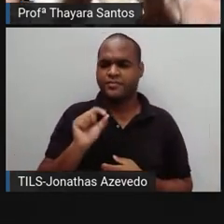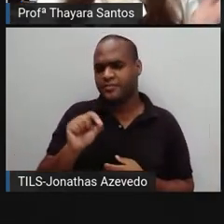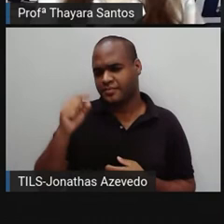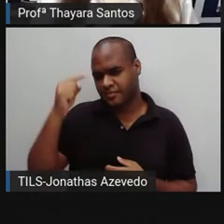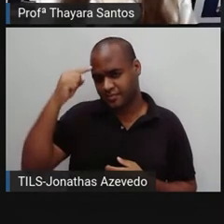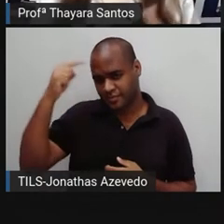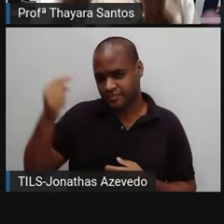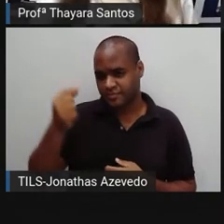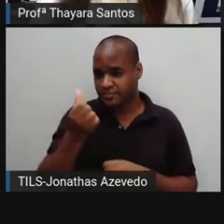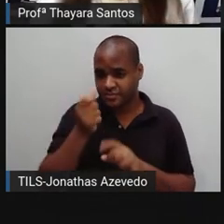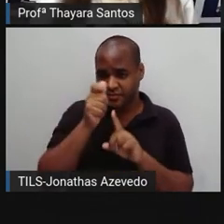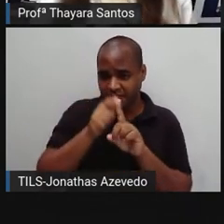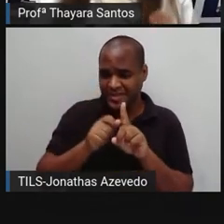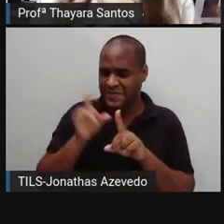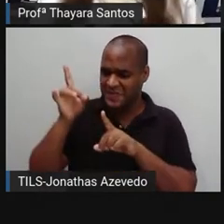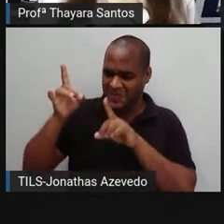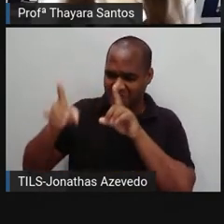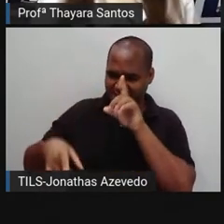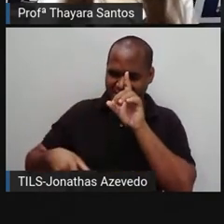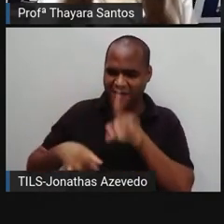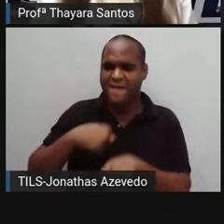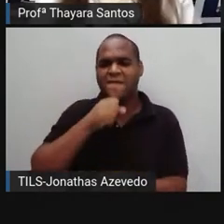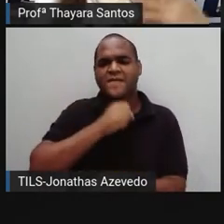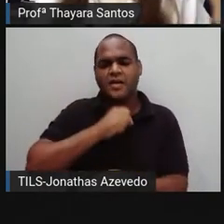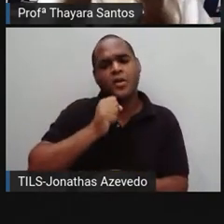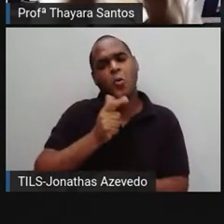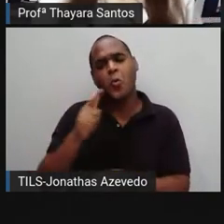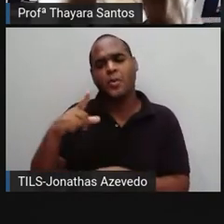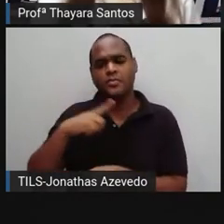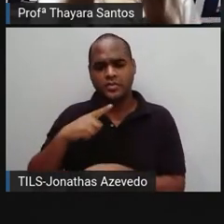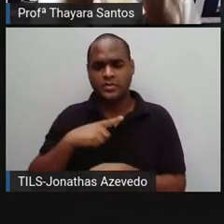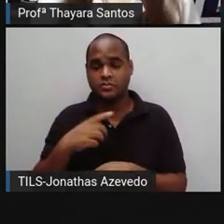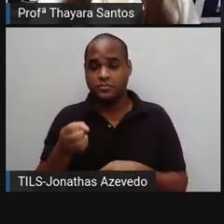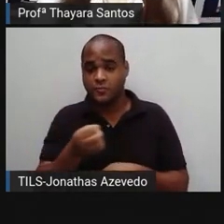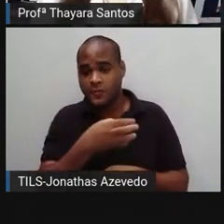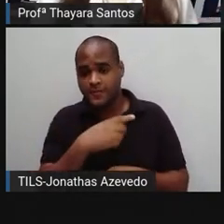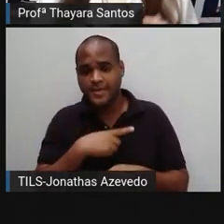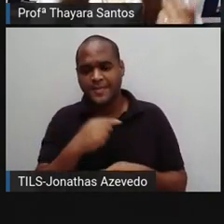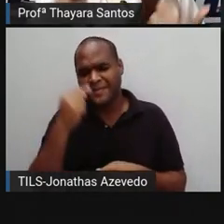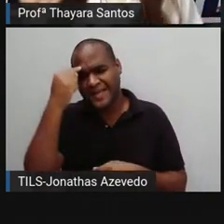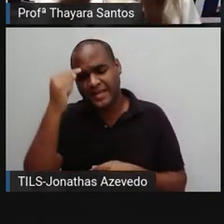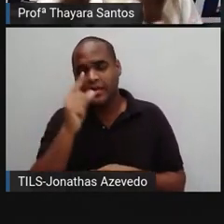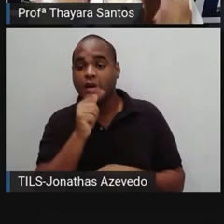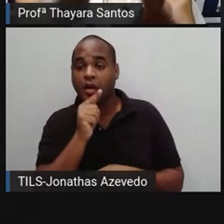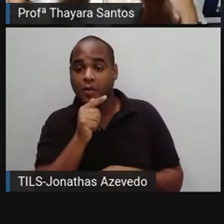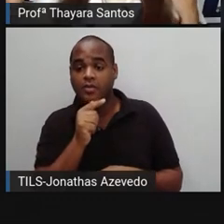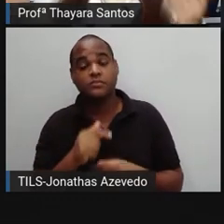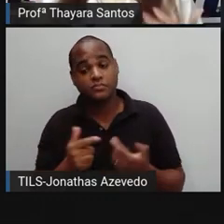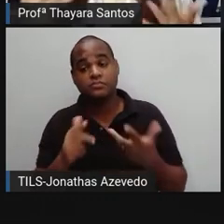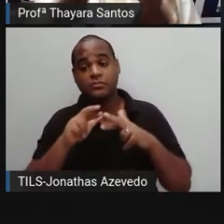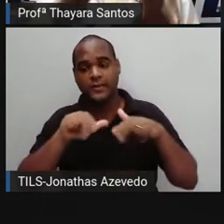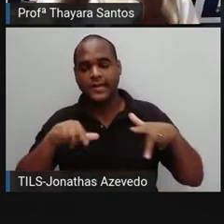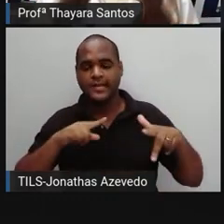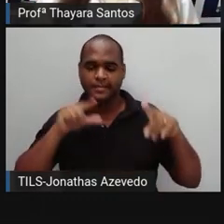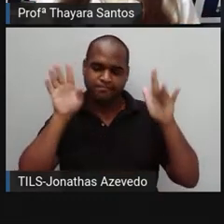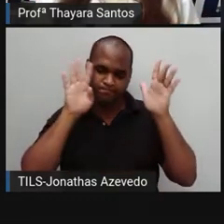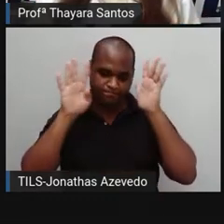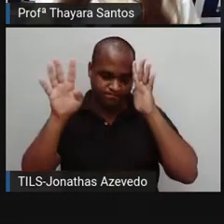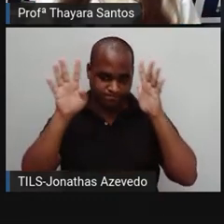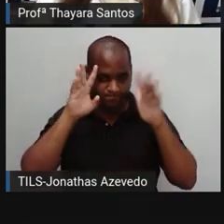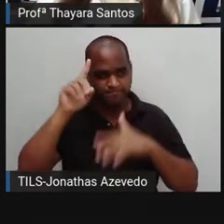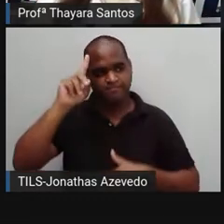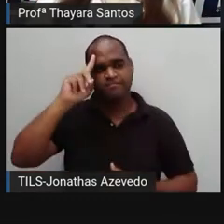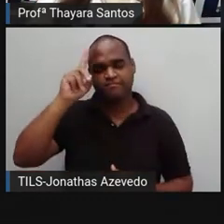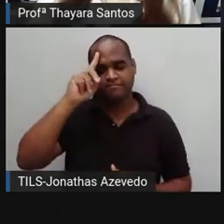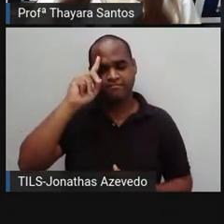lá, seis meses depois de jogar ela fora, consumir um outro produto que também gastou muita água para ser produzido. Então, são coisas que a gente precisa repensar no nosso dia